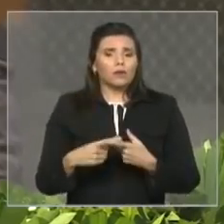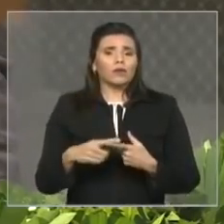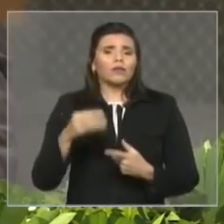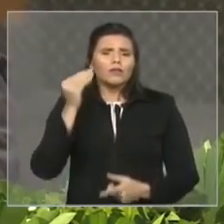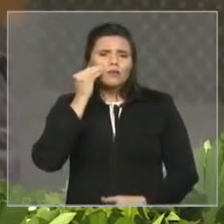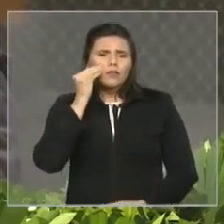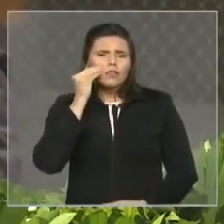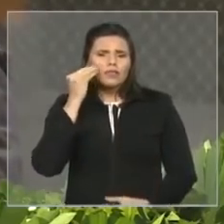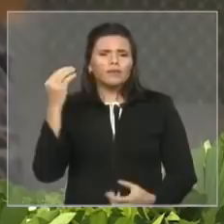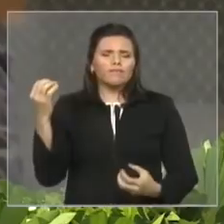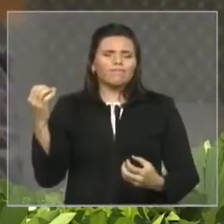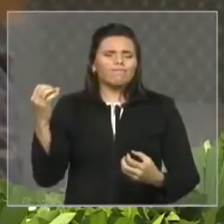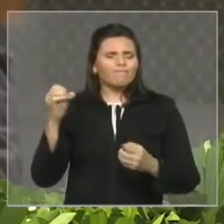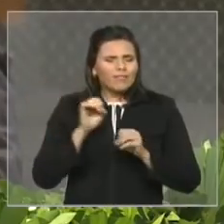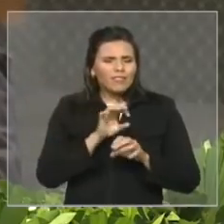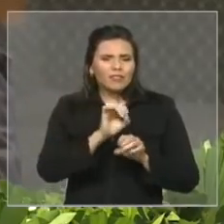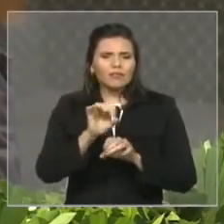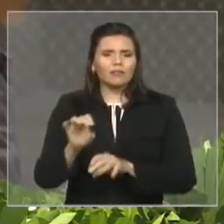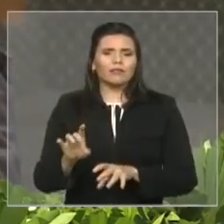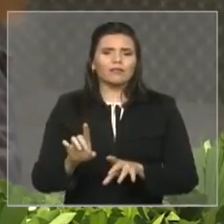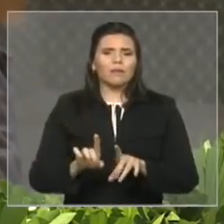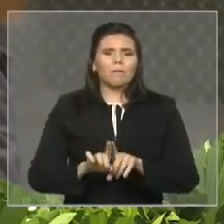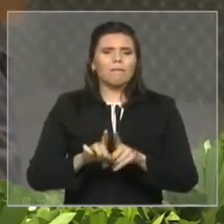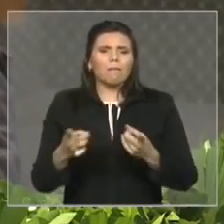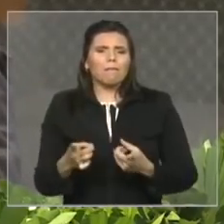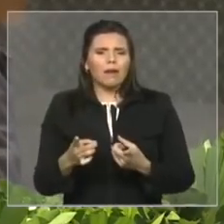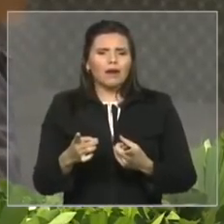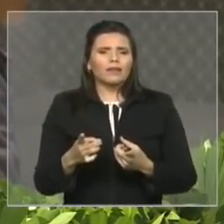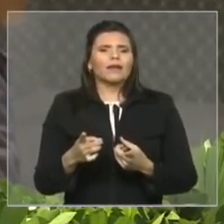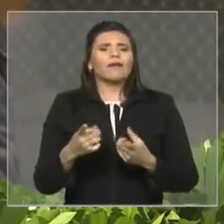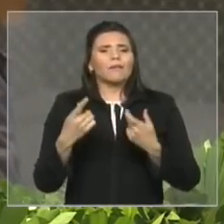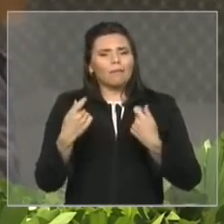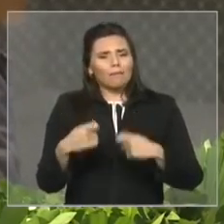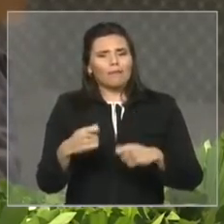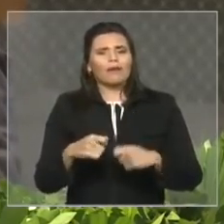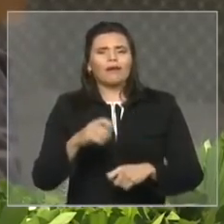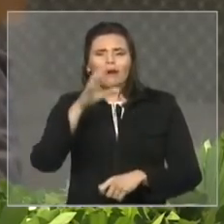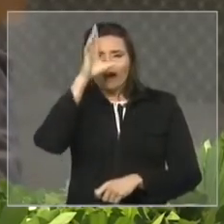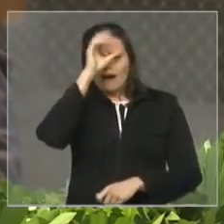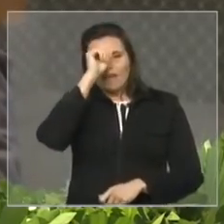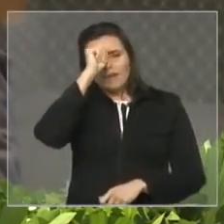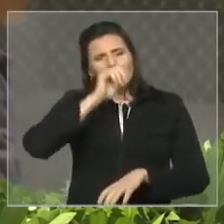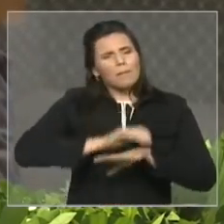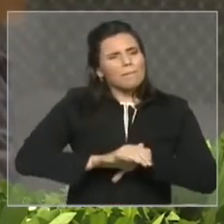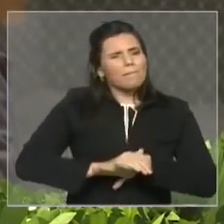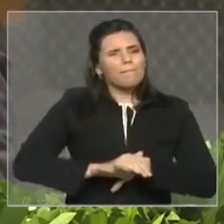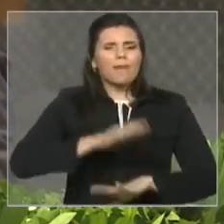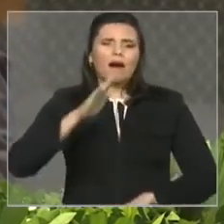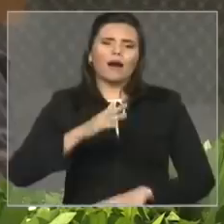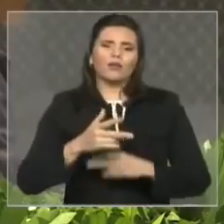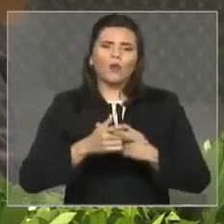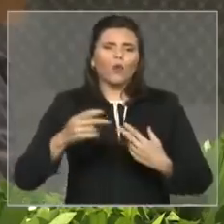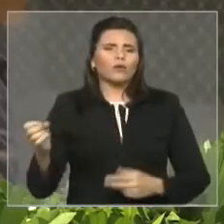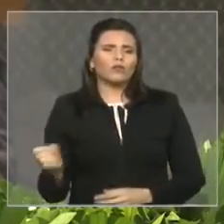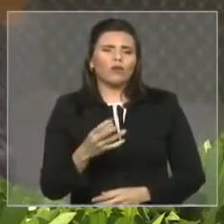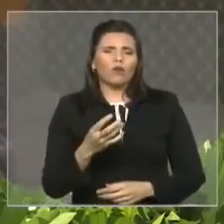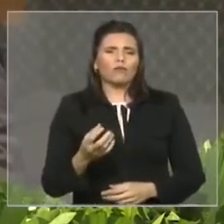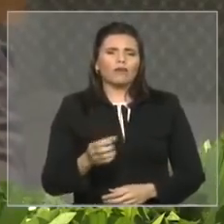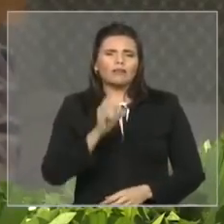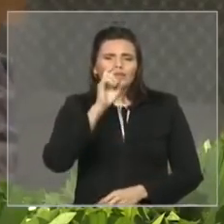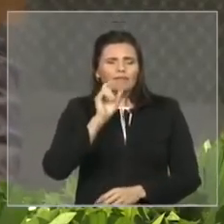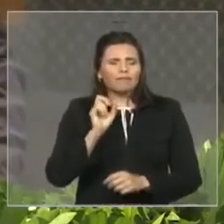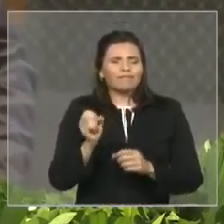prender. Nós precisamos sempre inovar, criar, imaginar,